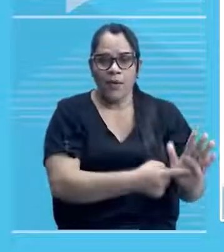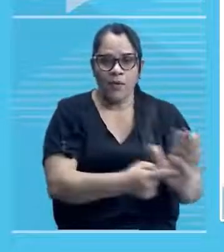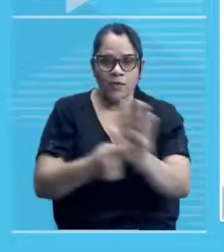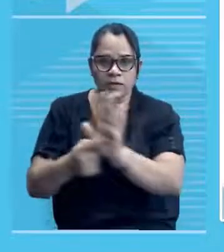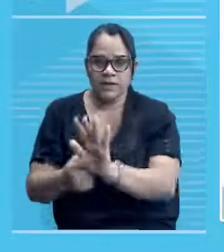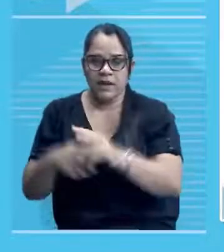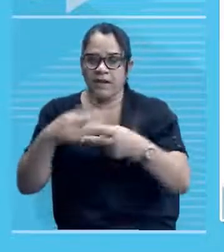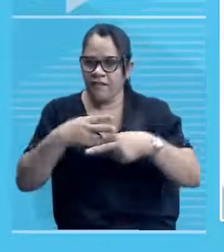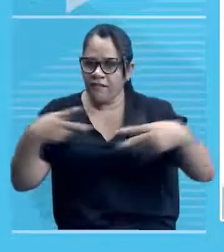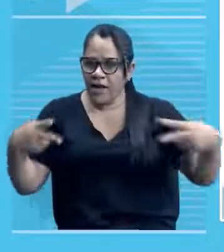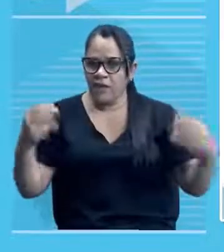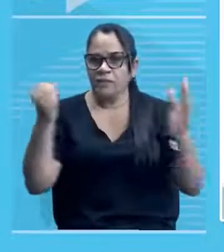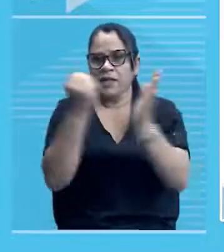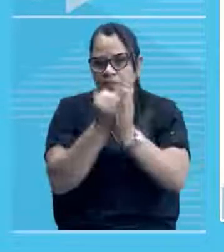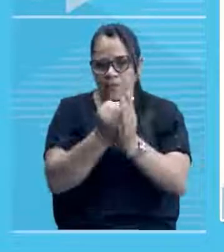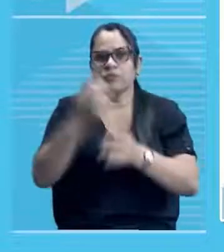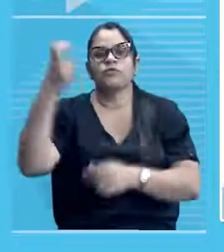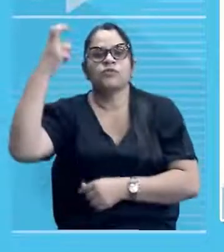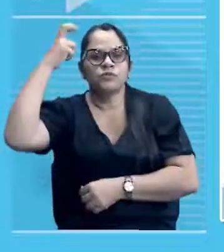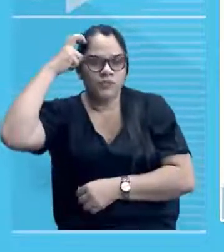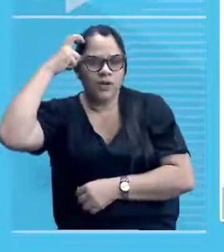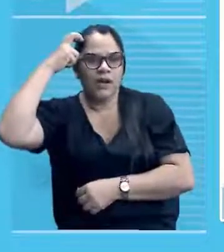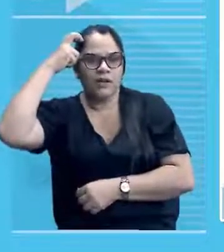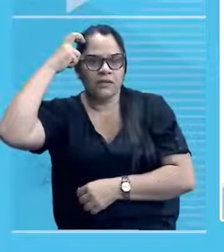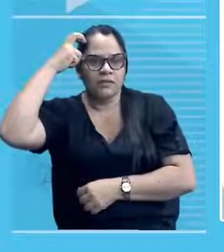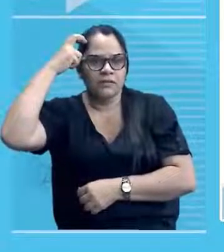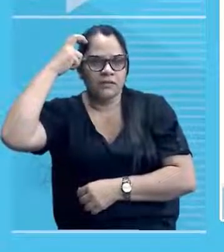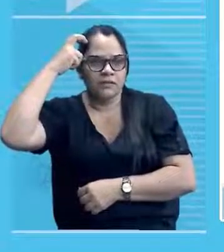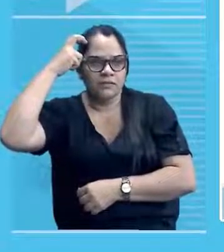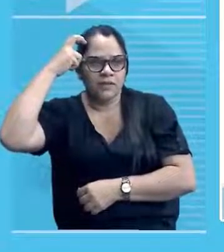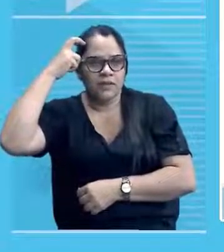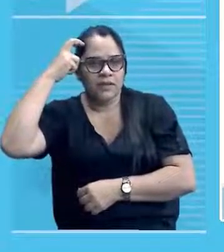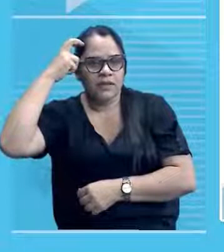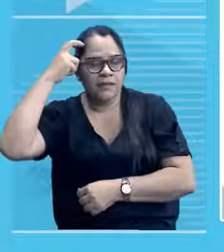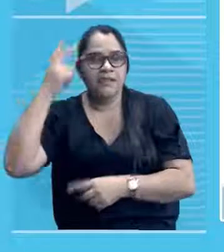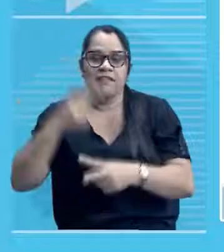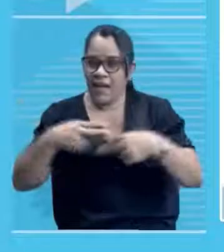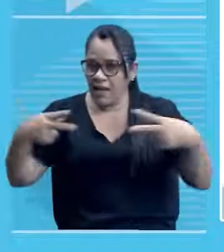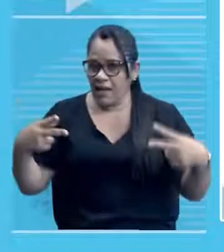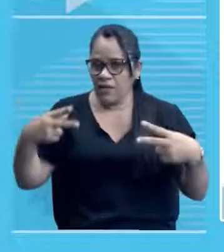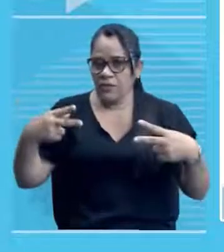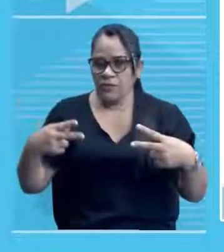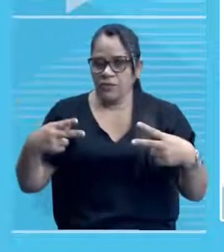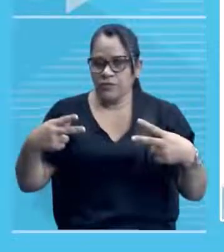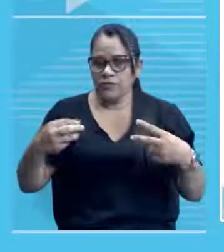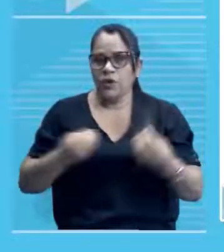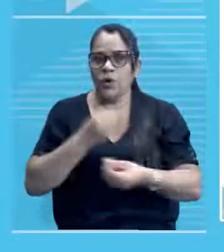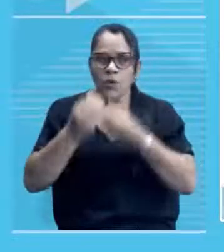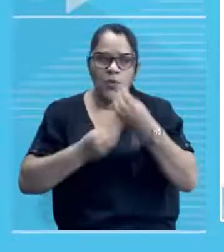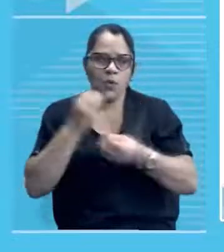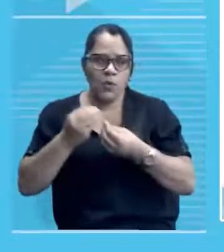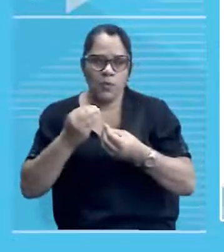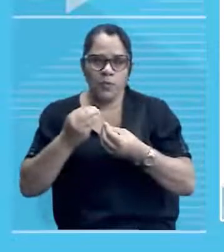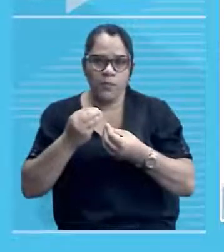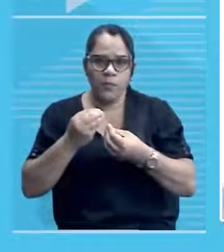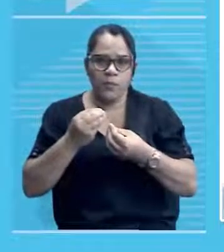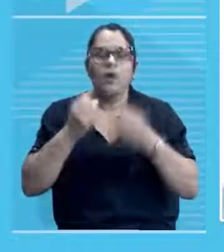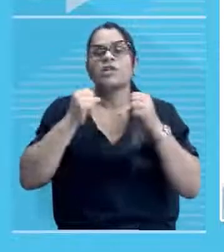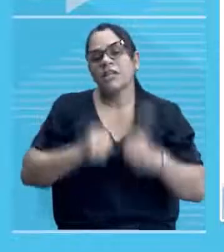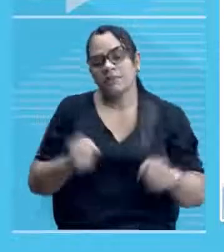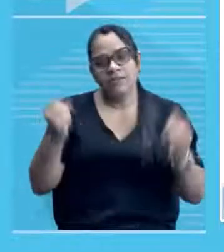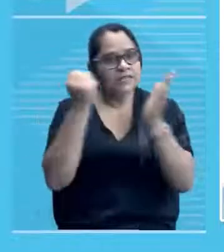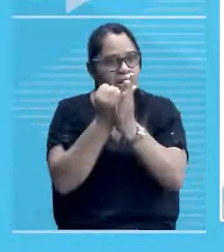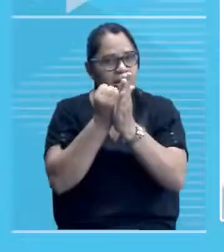patrimônios culturais, né? Dentre eles merecem destaque, olha só, nós podemos destacar, né?